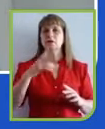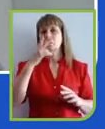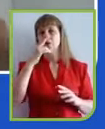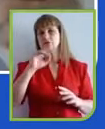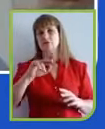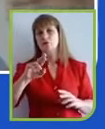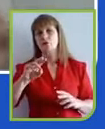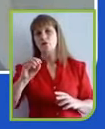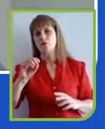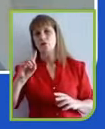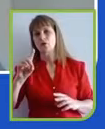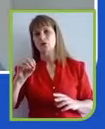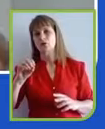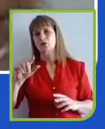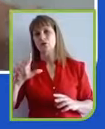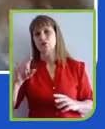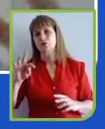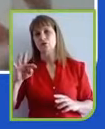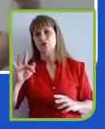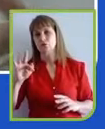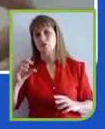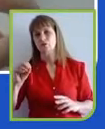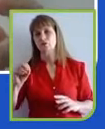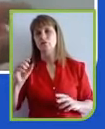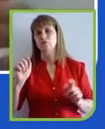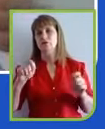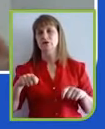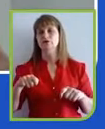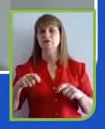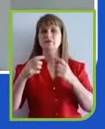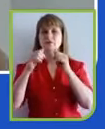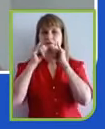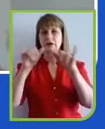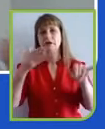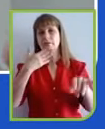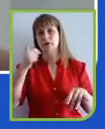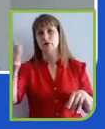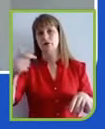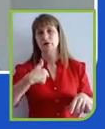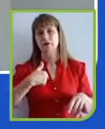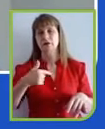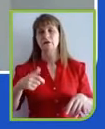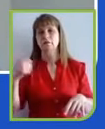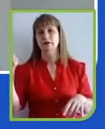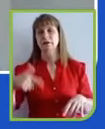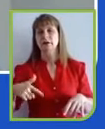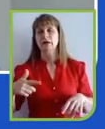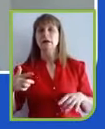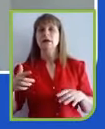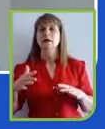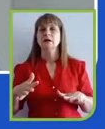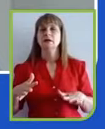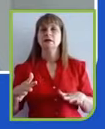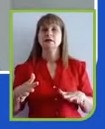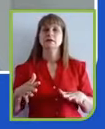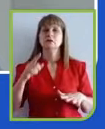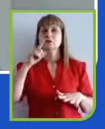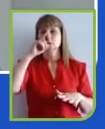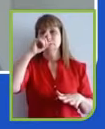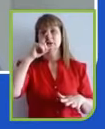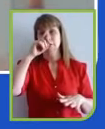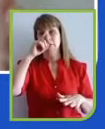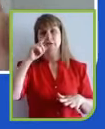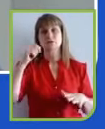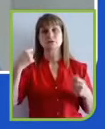de não fazer mal também ao que está aí. É claro, os riscos têm que ser controlados. Quando os